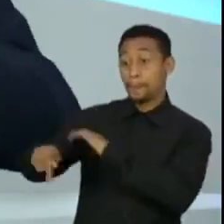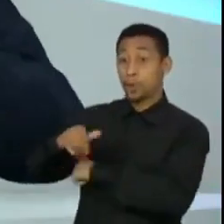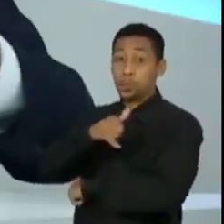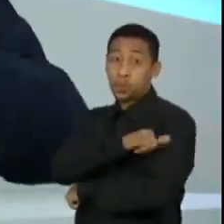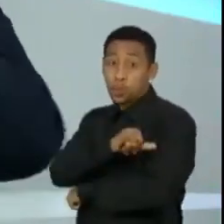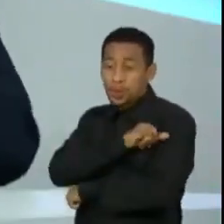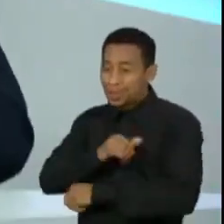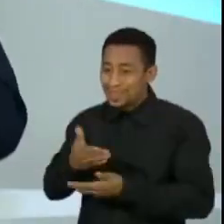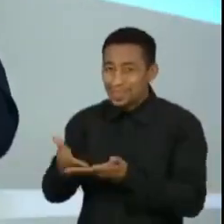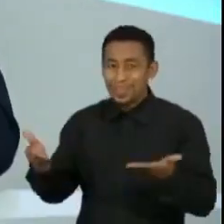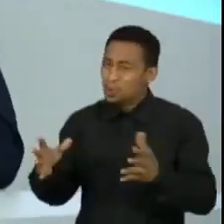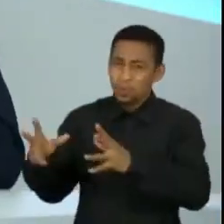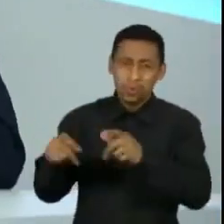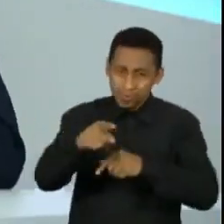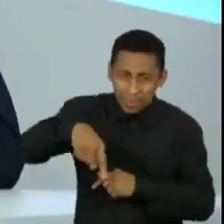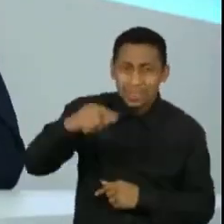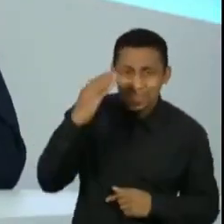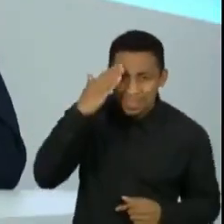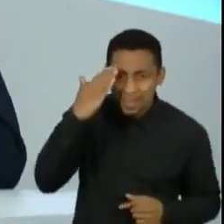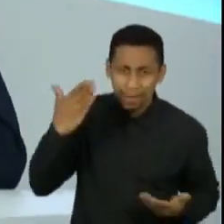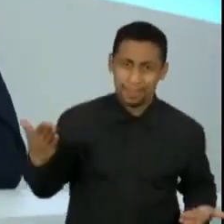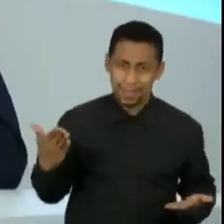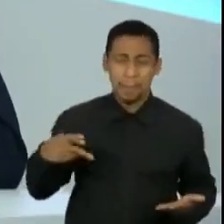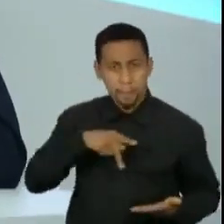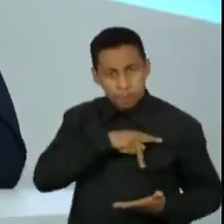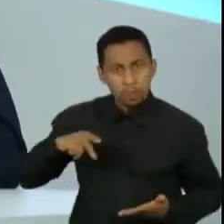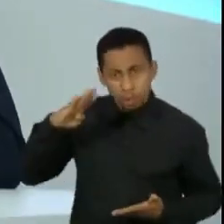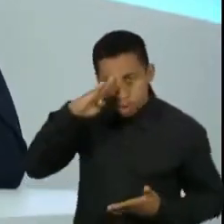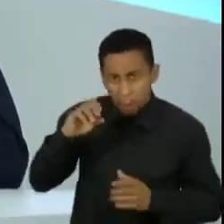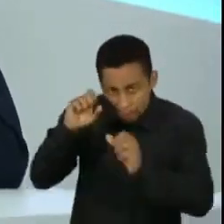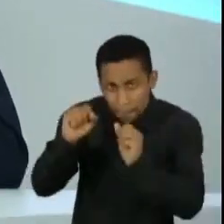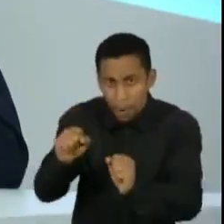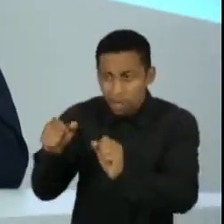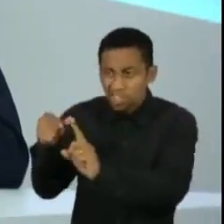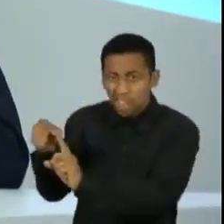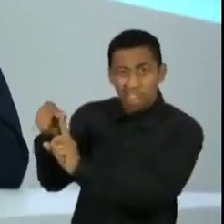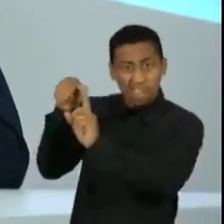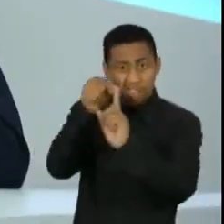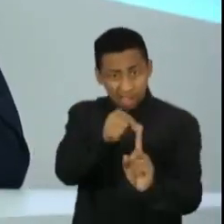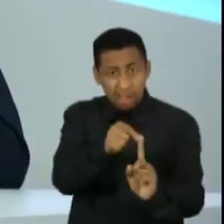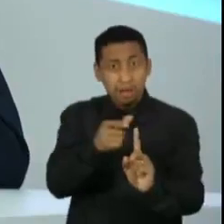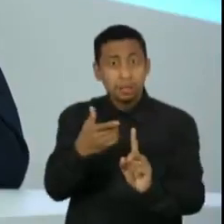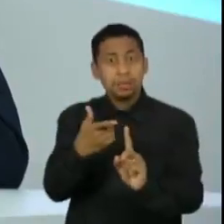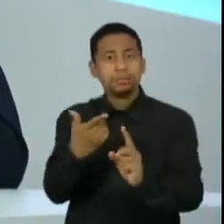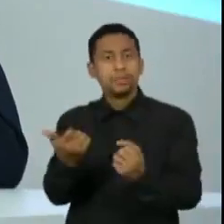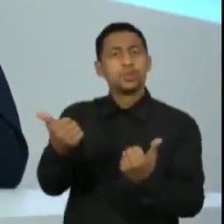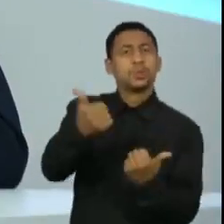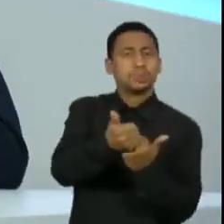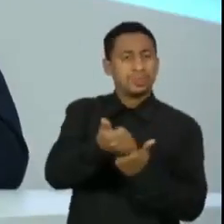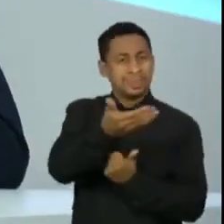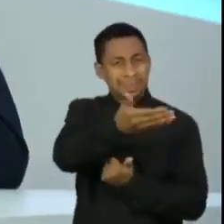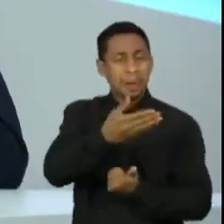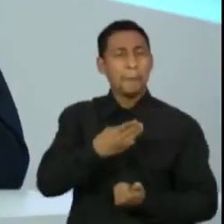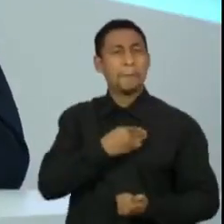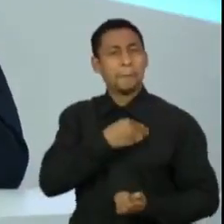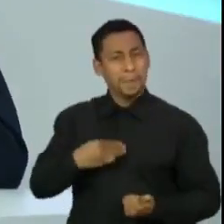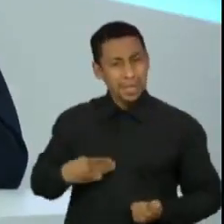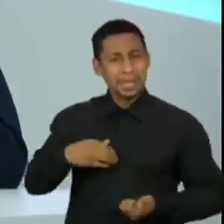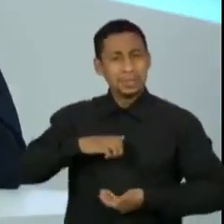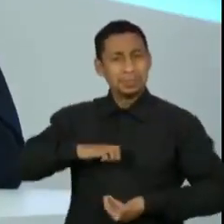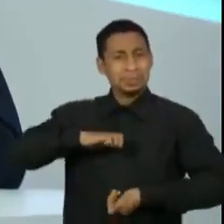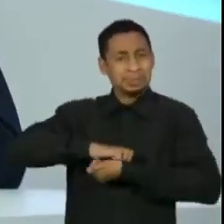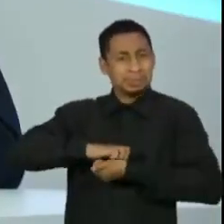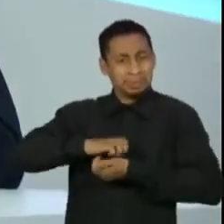propina, tudo isso que a gente sabe, esse homem pode designar, esse elemento, pode designar um ministro da